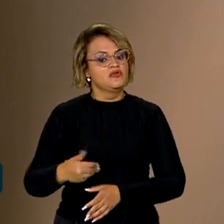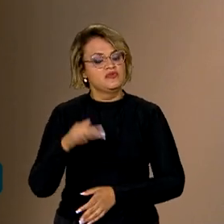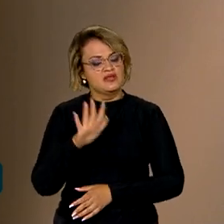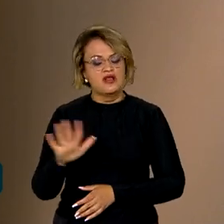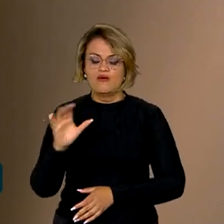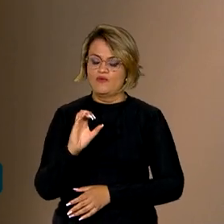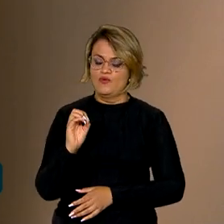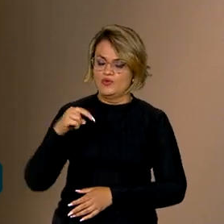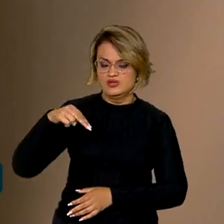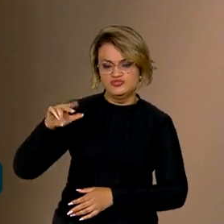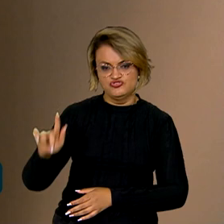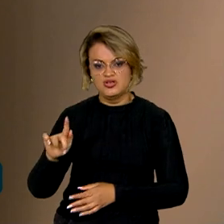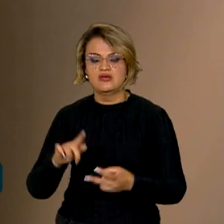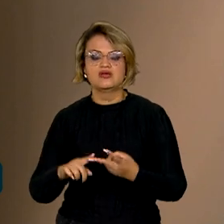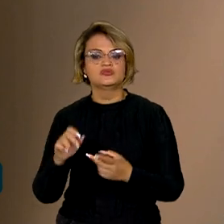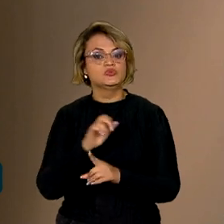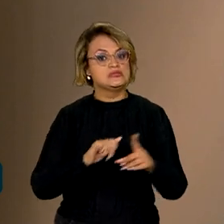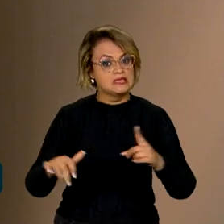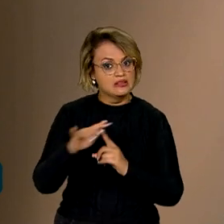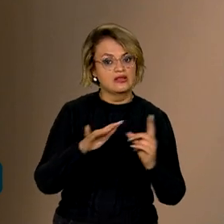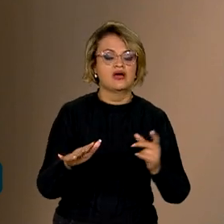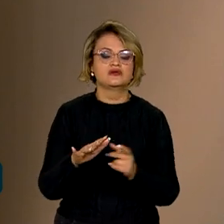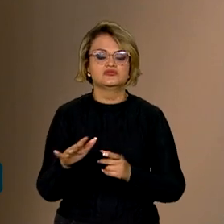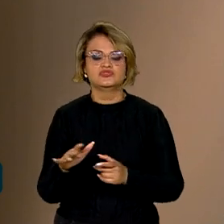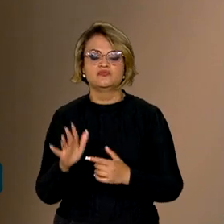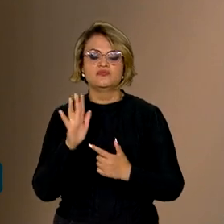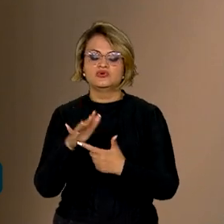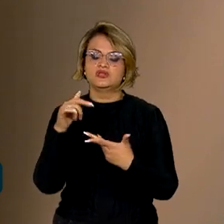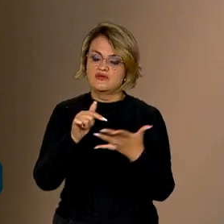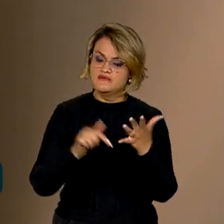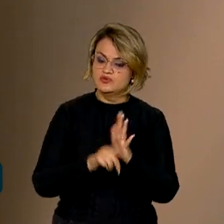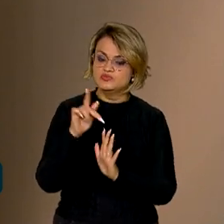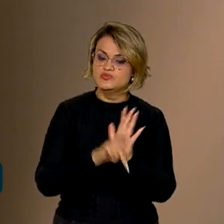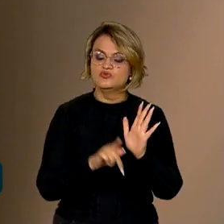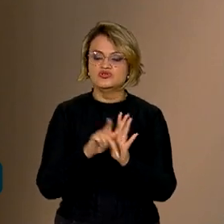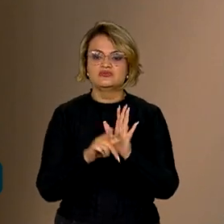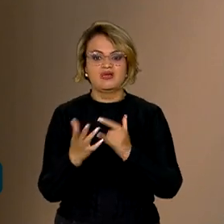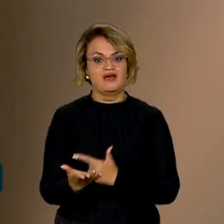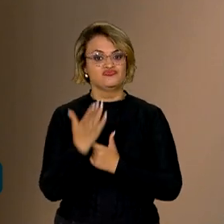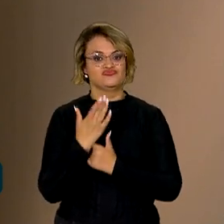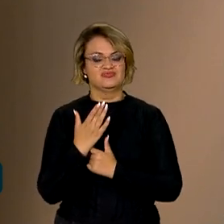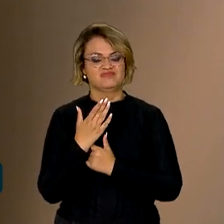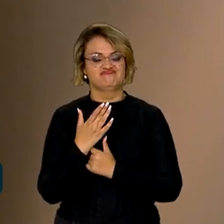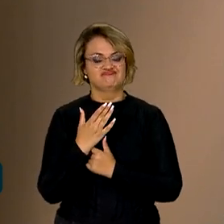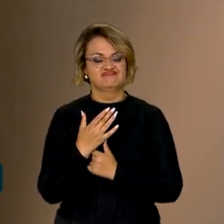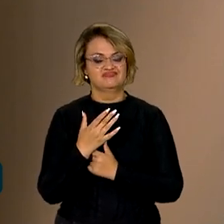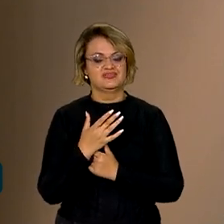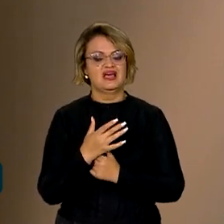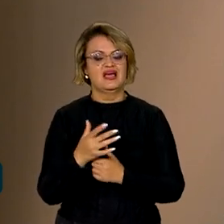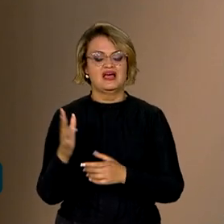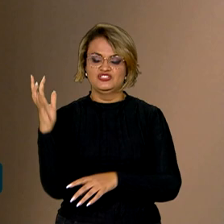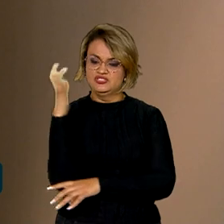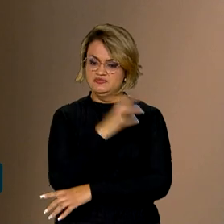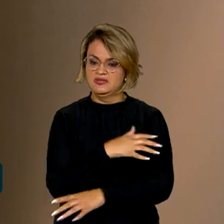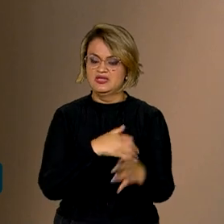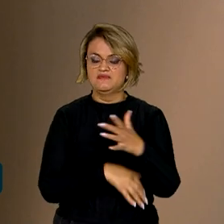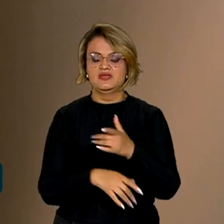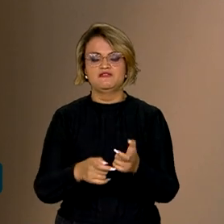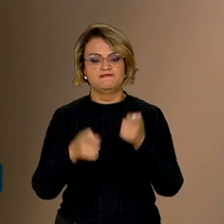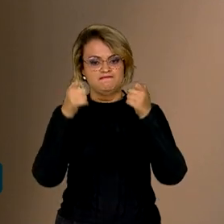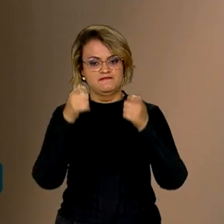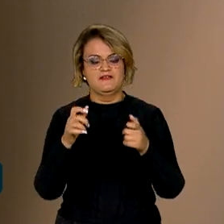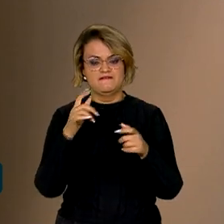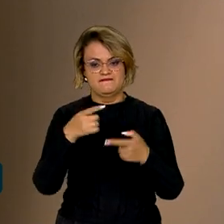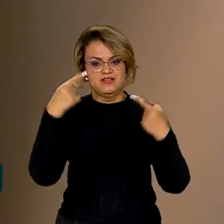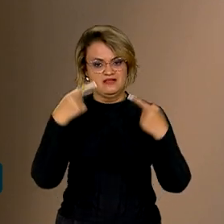ONGs, sociedade civil organizada, apresentando projetos que nos ajudem a enfrentar o desmatamento, manter a floresta em pé,